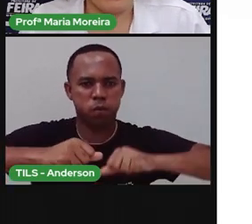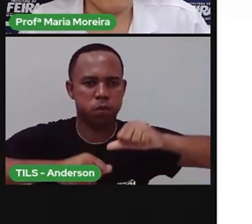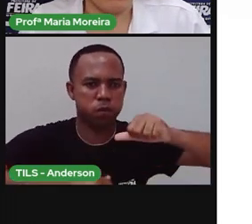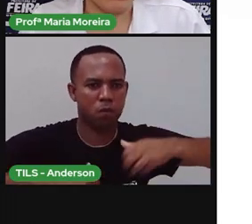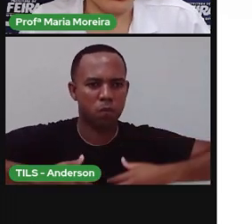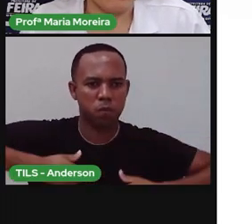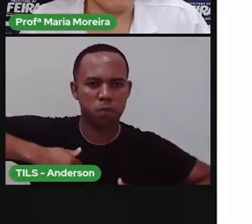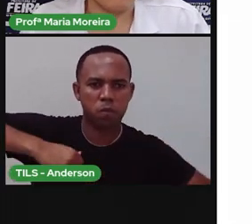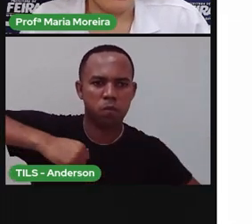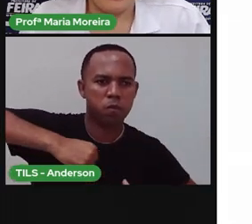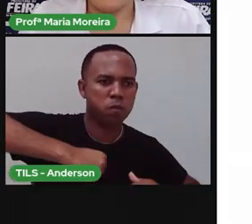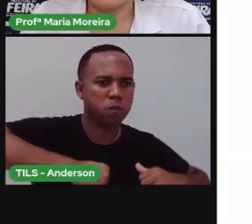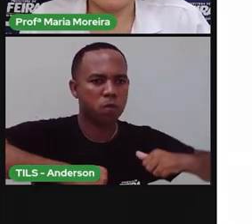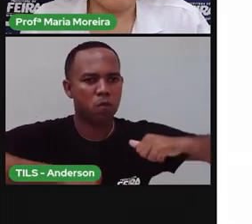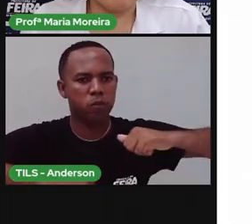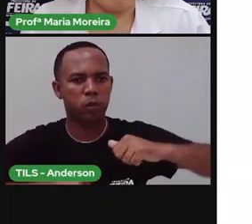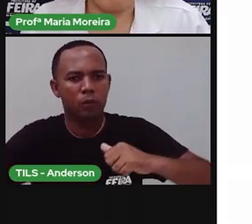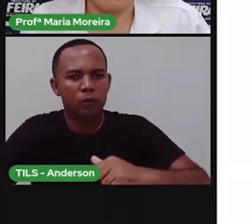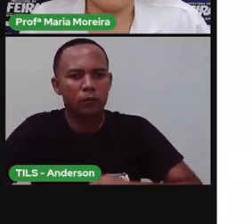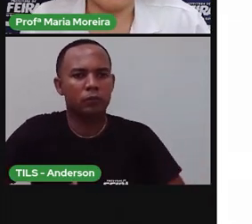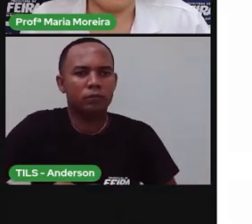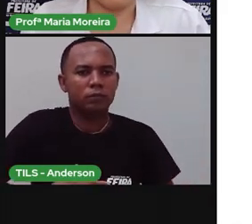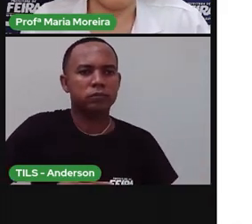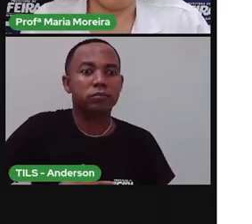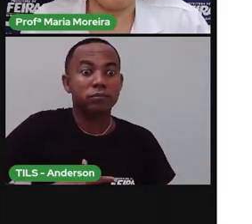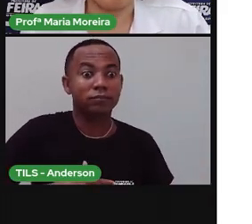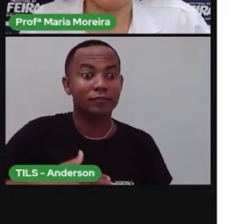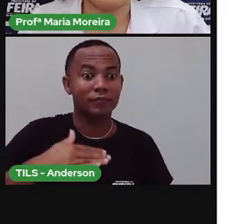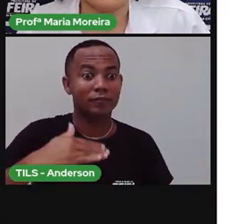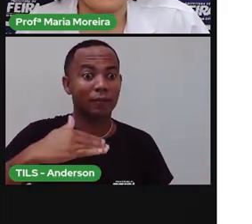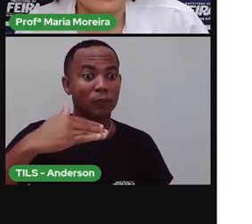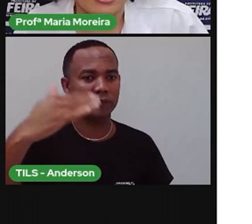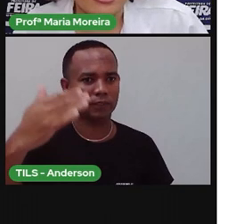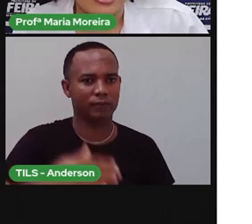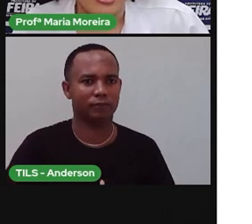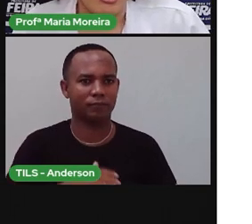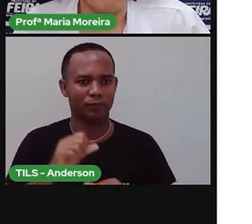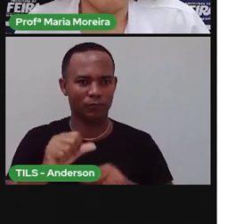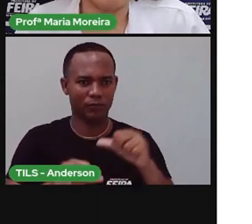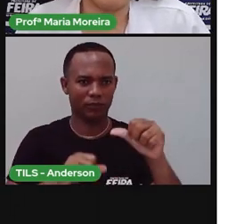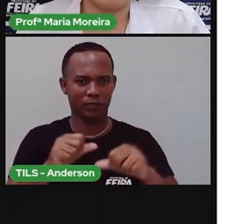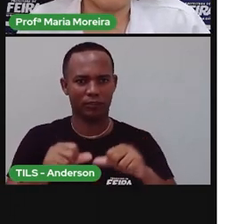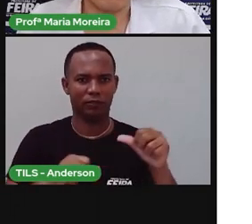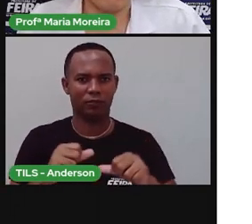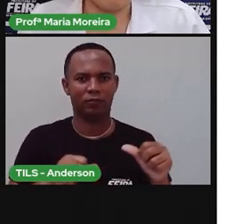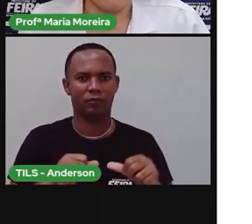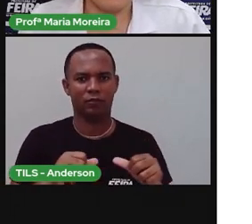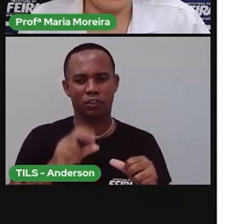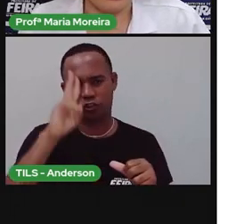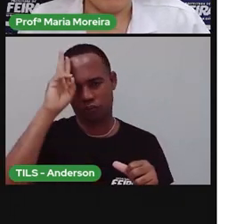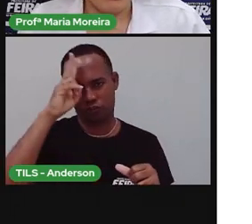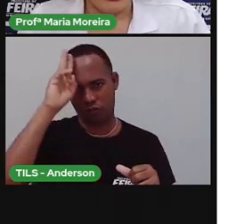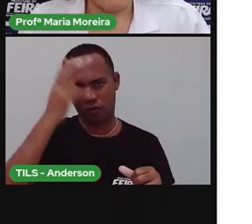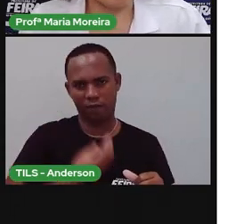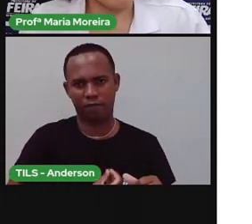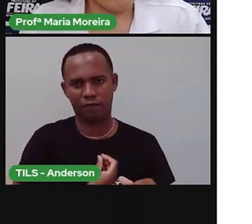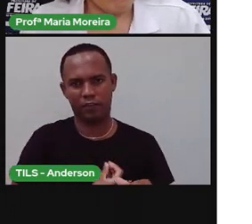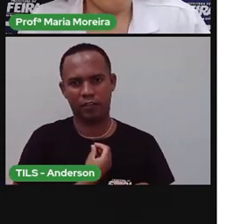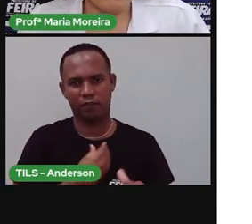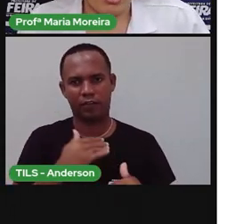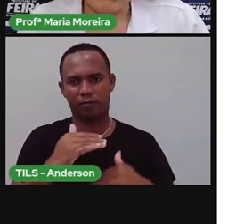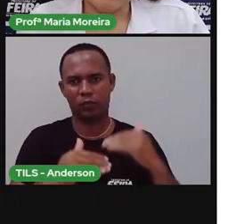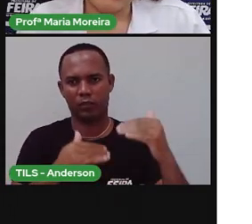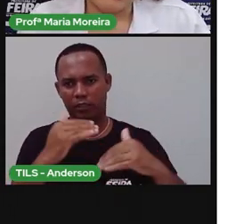as espécies, portanto, elas não são fixas. Elas sofrem mudanças ao longo de sua história no planeta. E